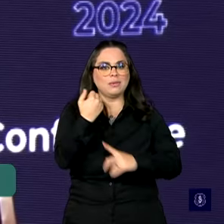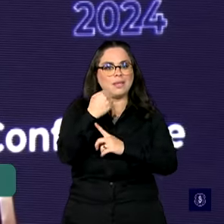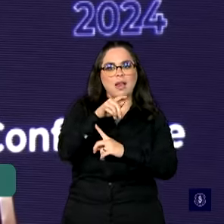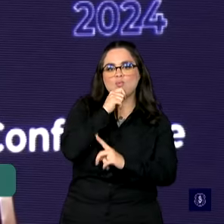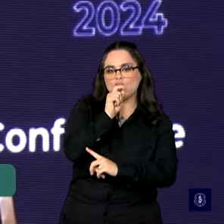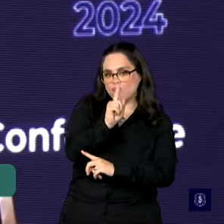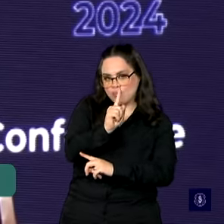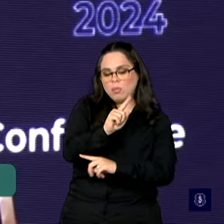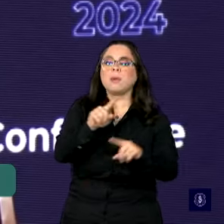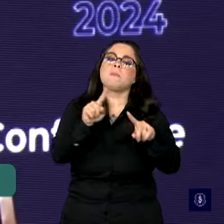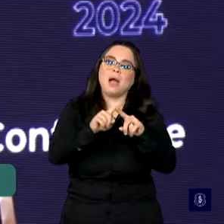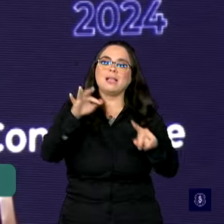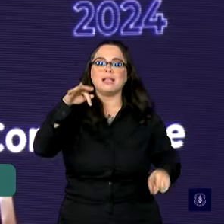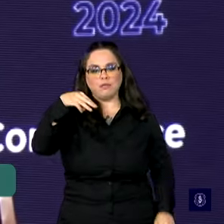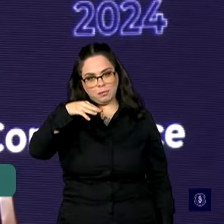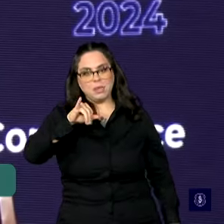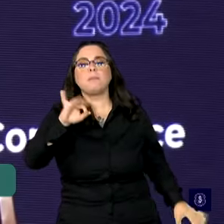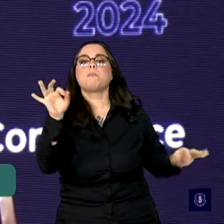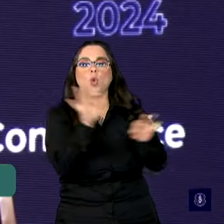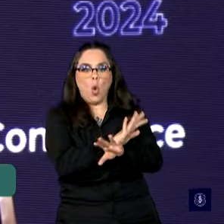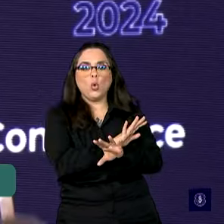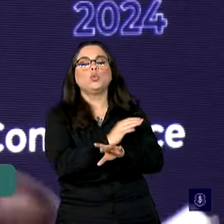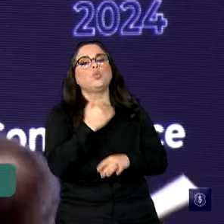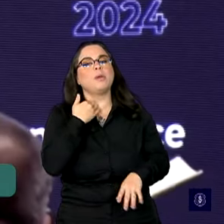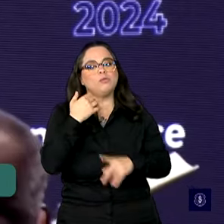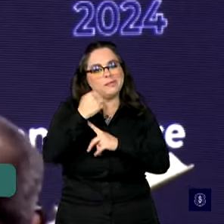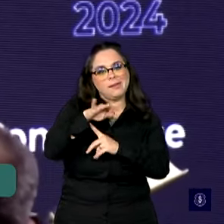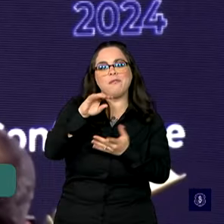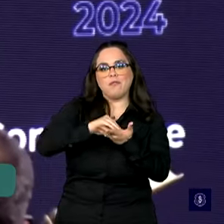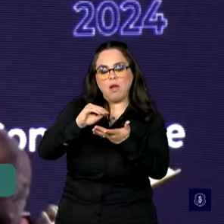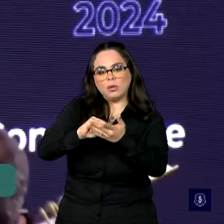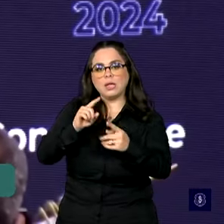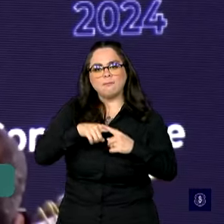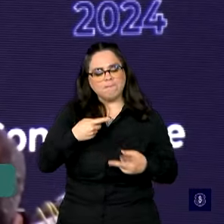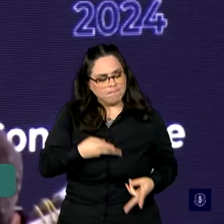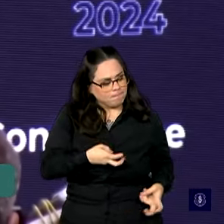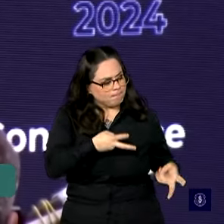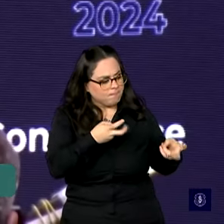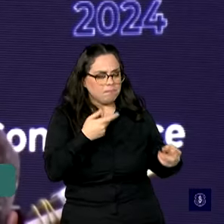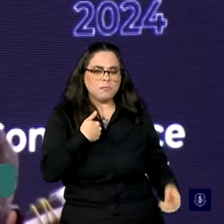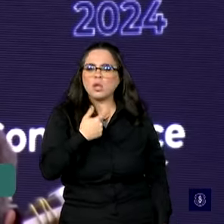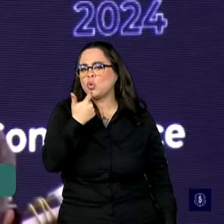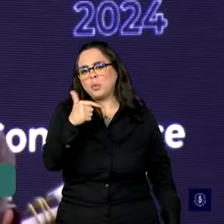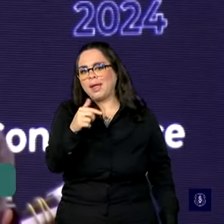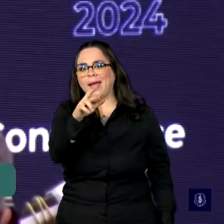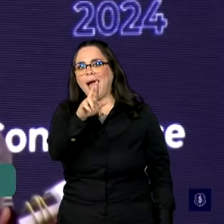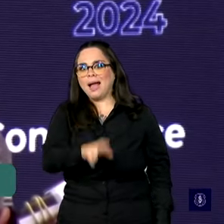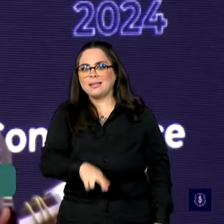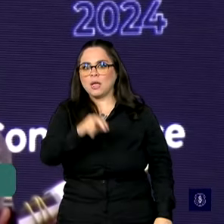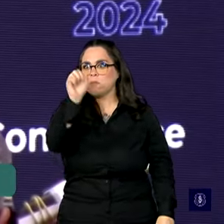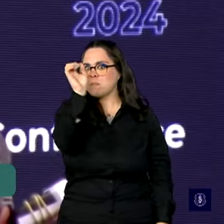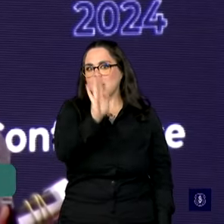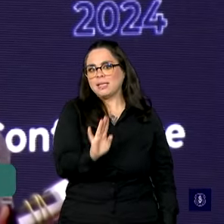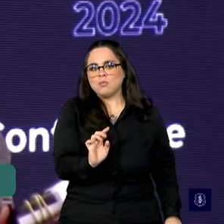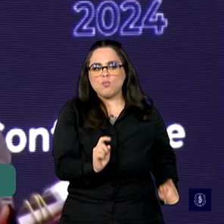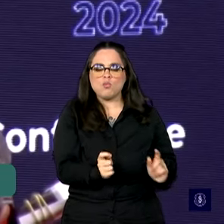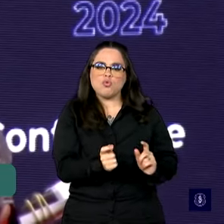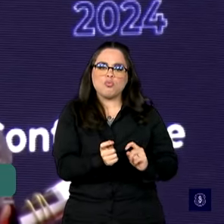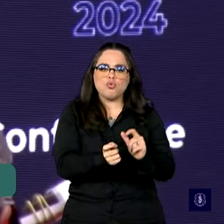mas já foi feito pelo FMI. E eu não vejo razão para o Brasil crescer